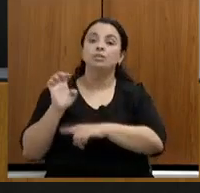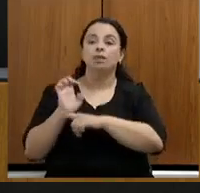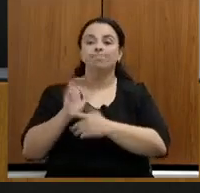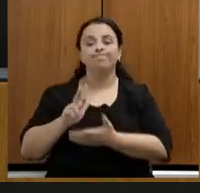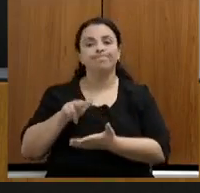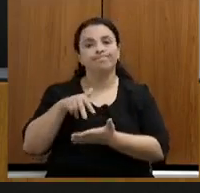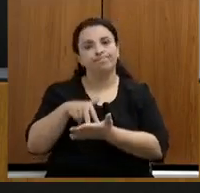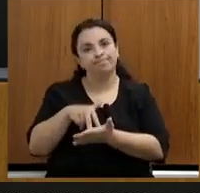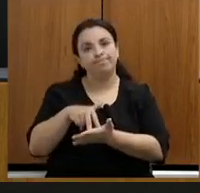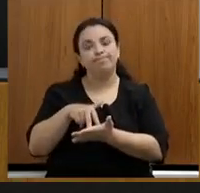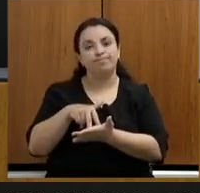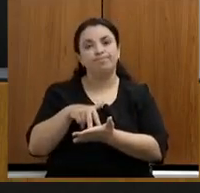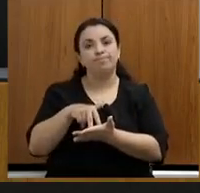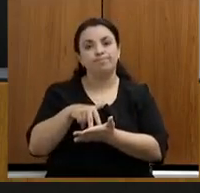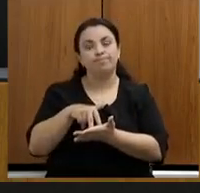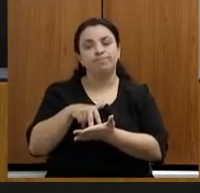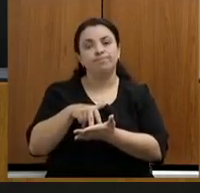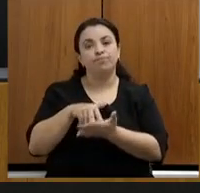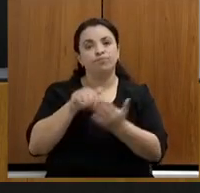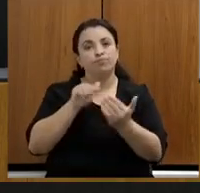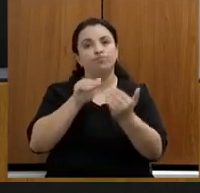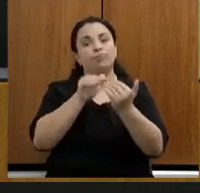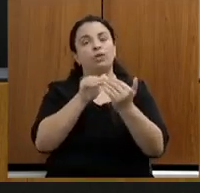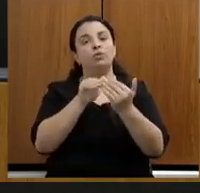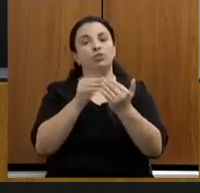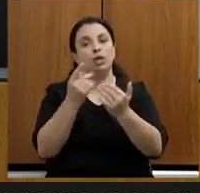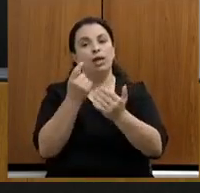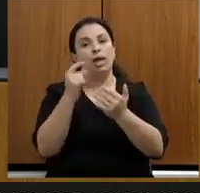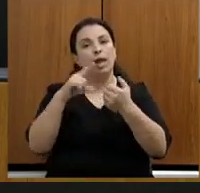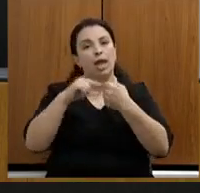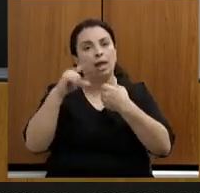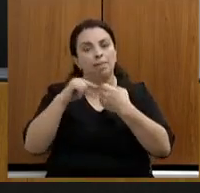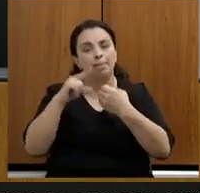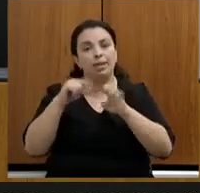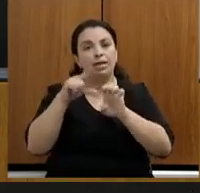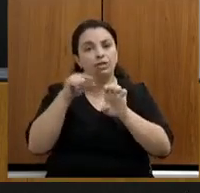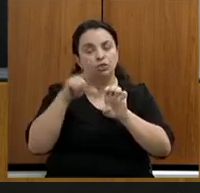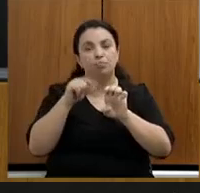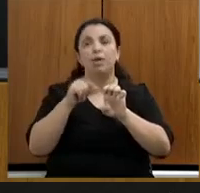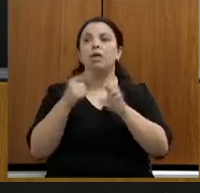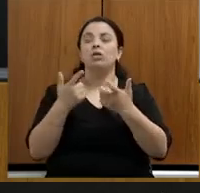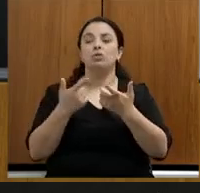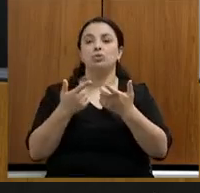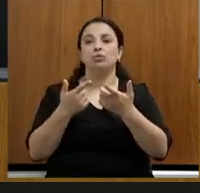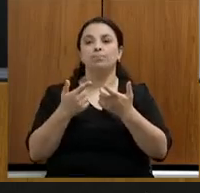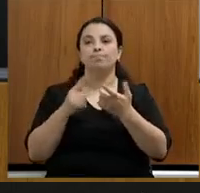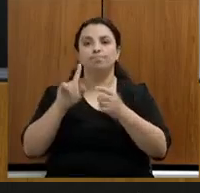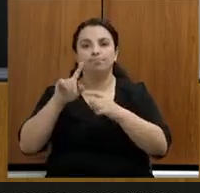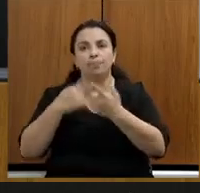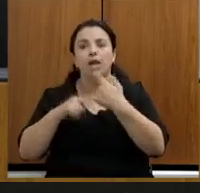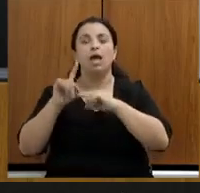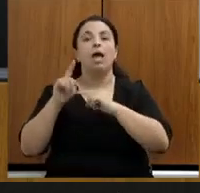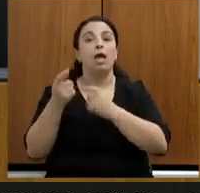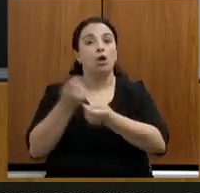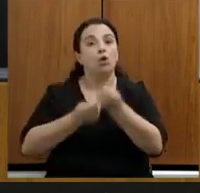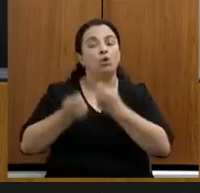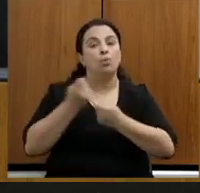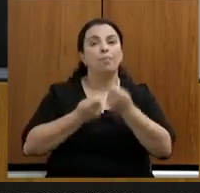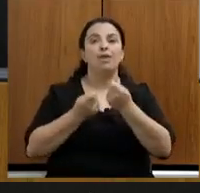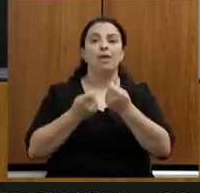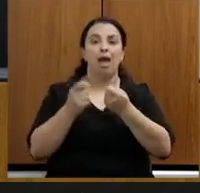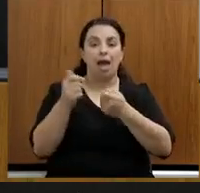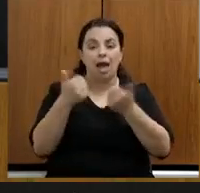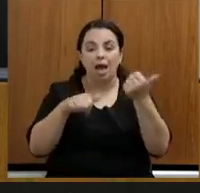a favor de empreendimentos, a favor da economia do Estado, nos seus processos de licenciamento, de análise ambiental,